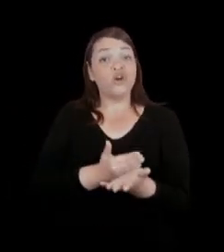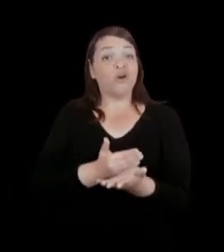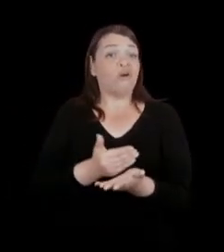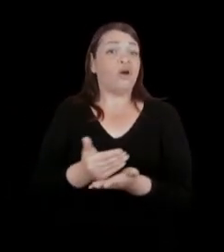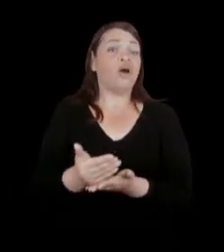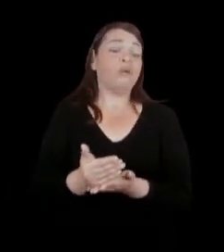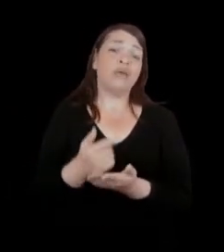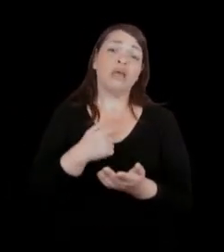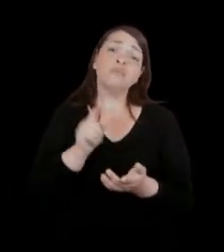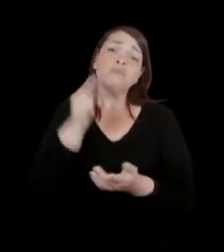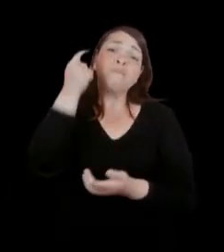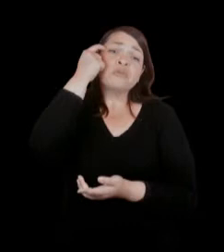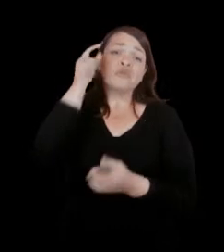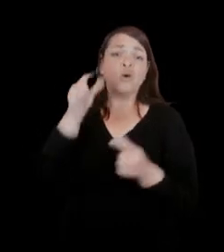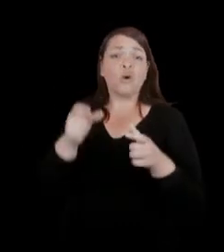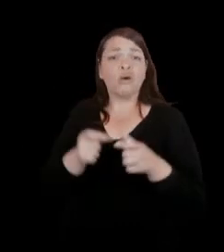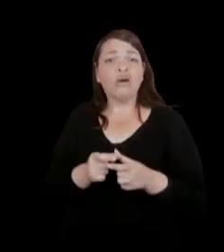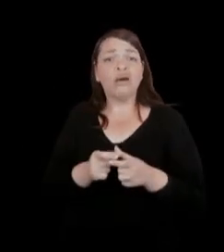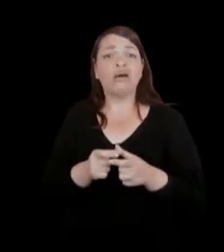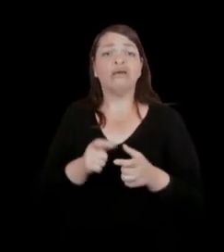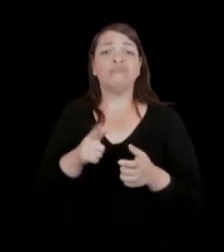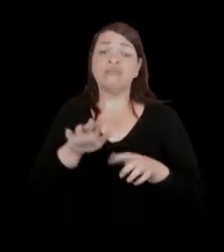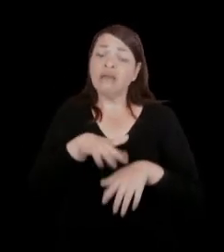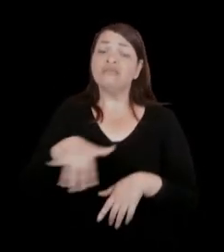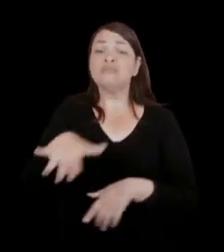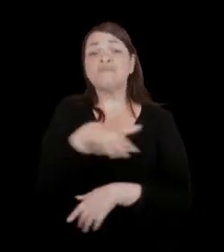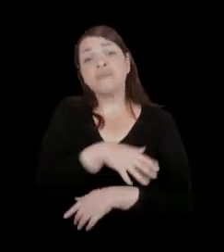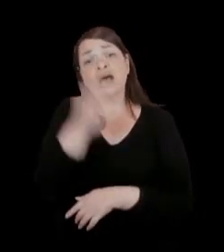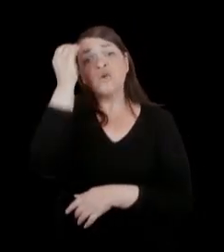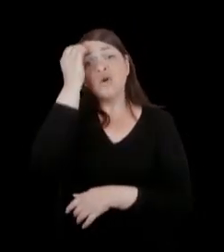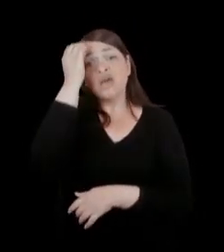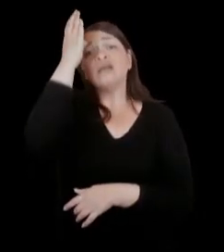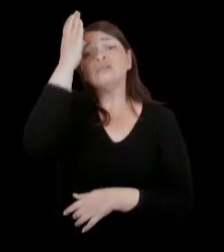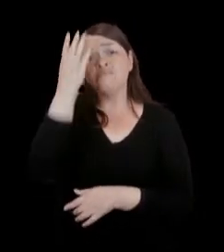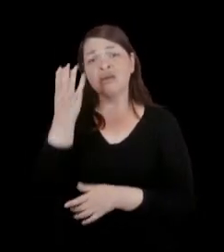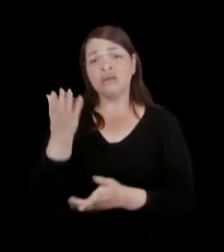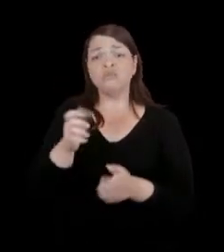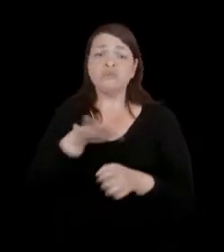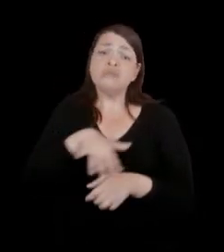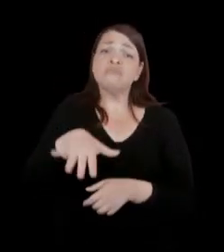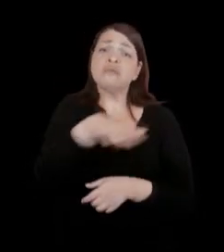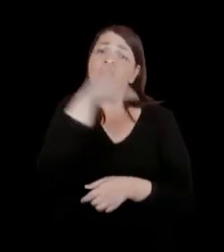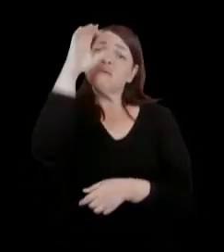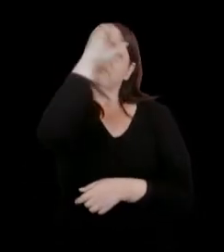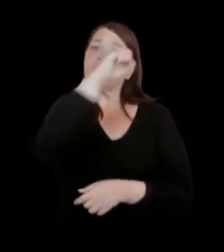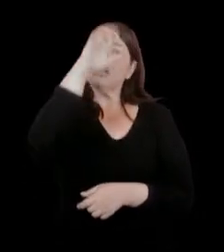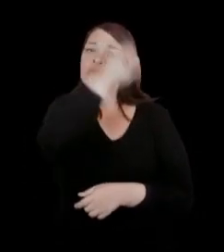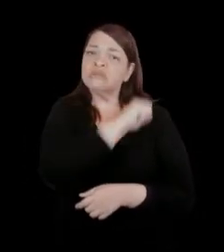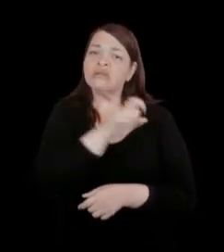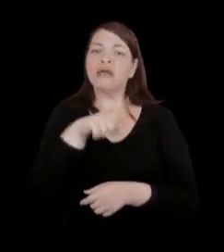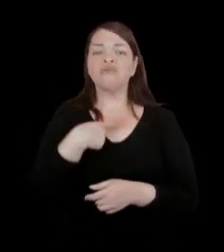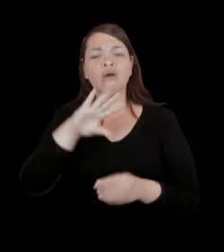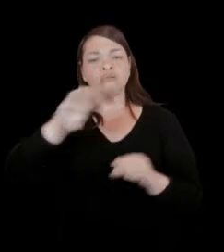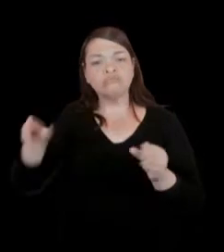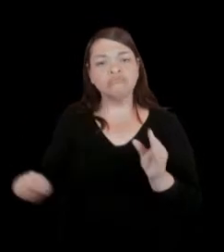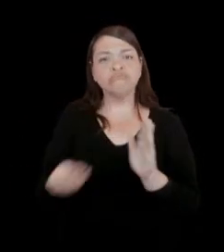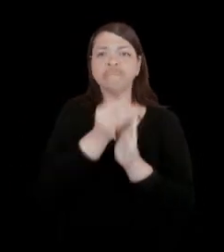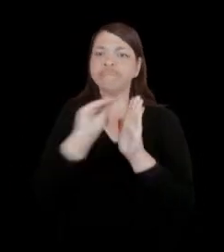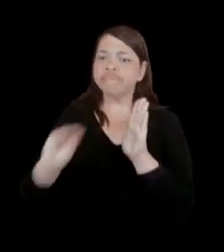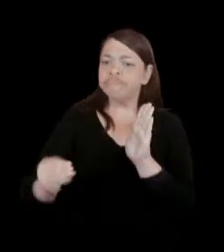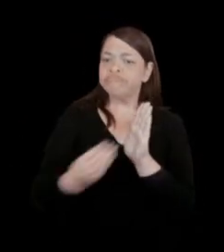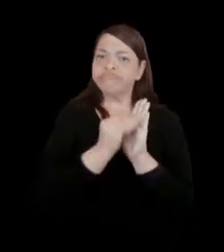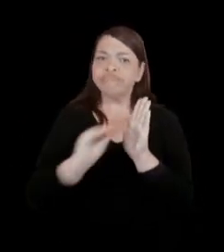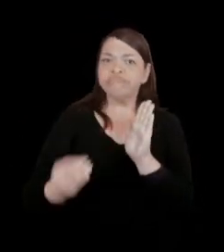espaço de conhecimento e de aprendizado, em parte porque